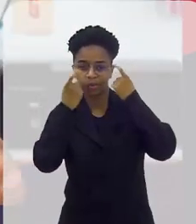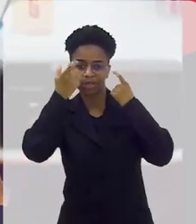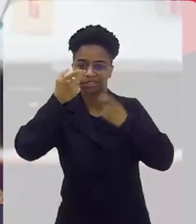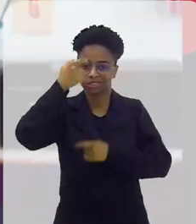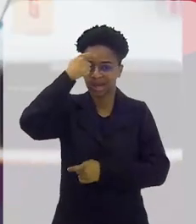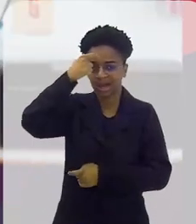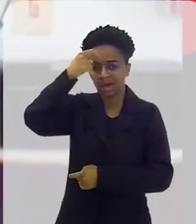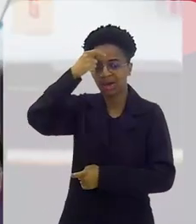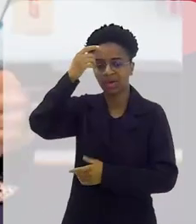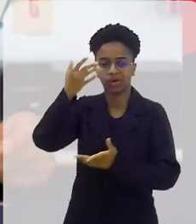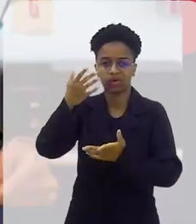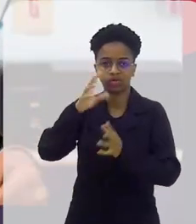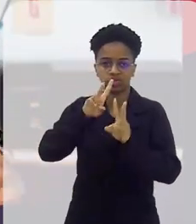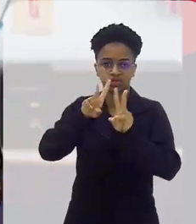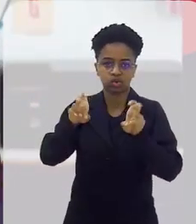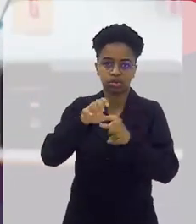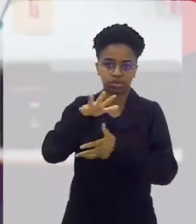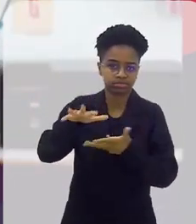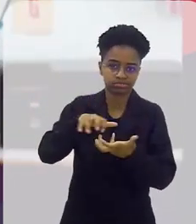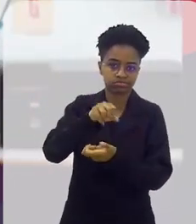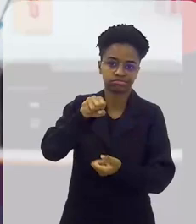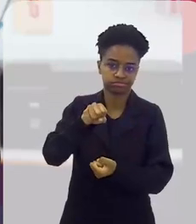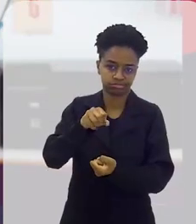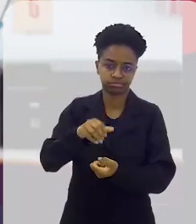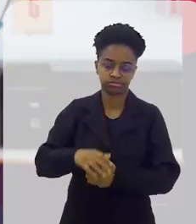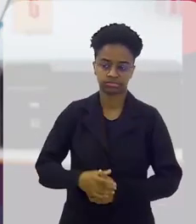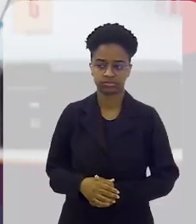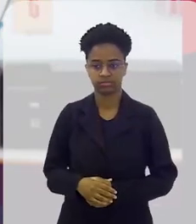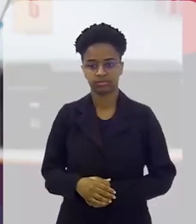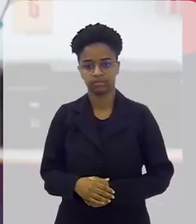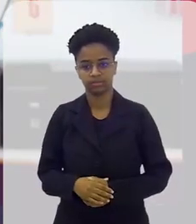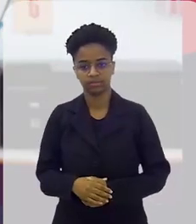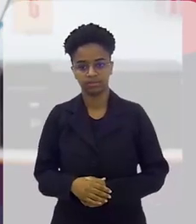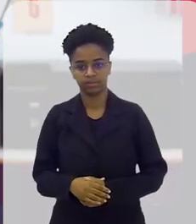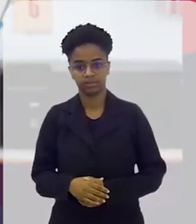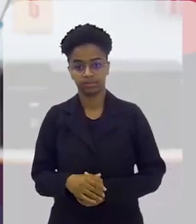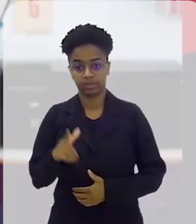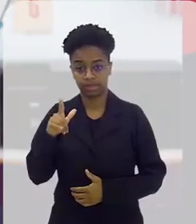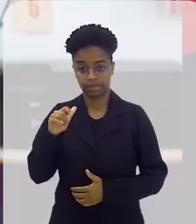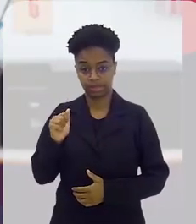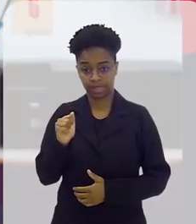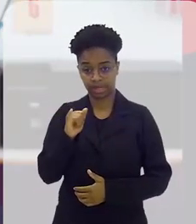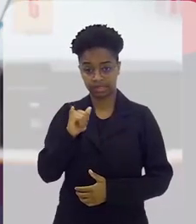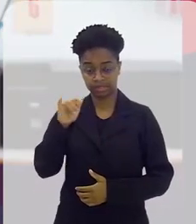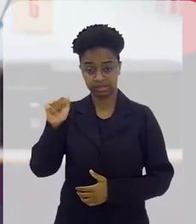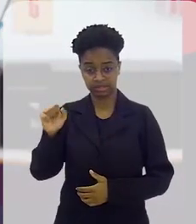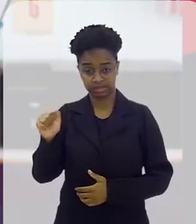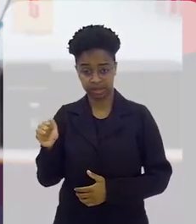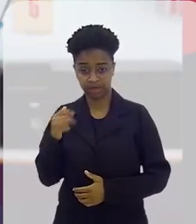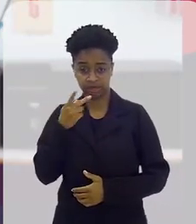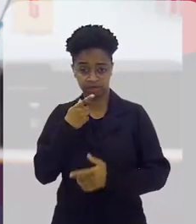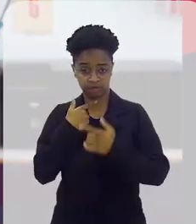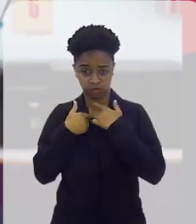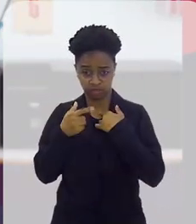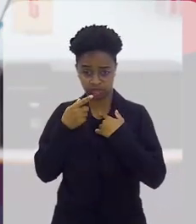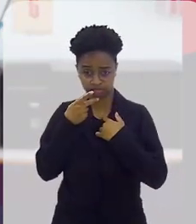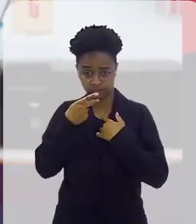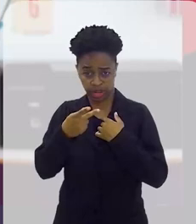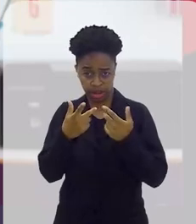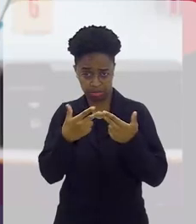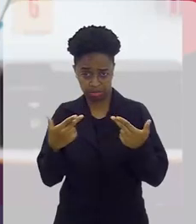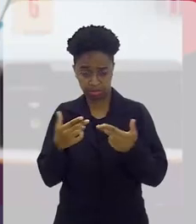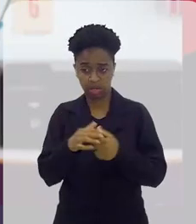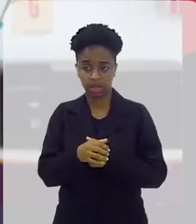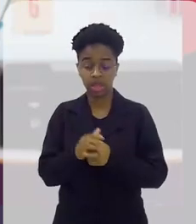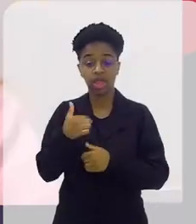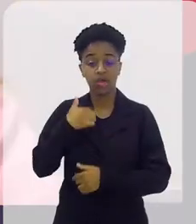consciência de sustentabilidade que a gente precisa ter. Laysa, quer falar mais alguma coisa para a gente terminar?